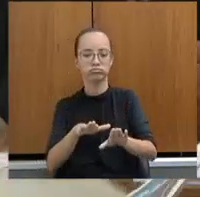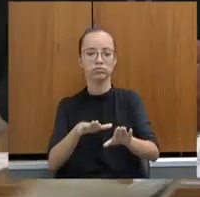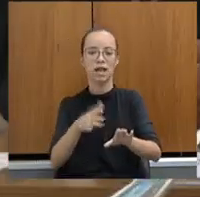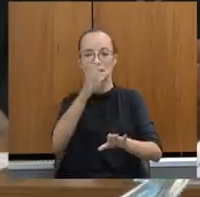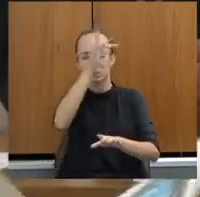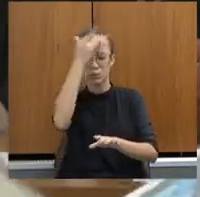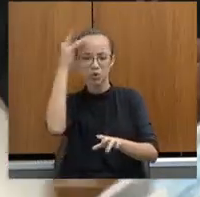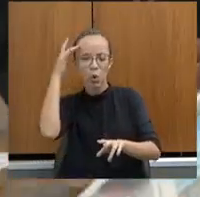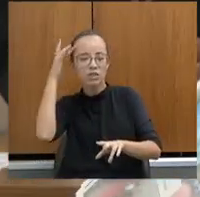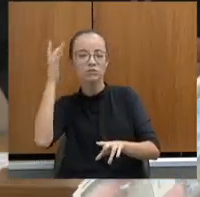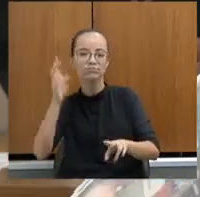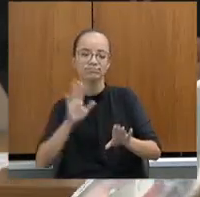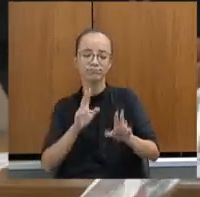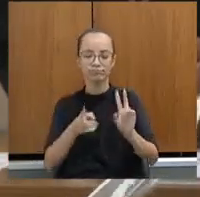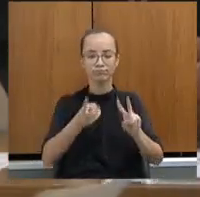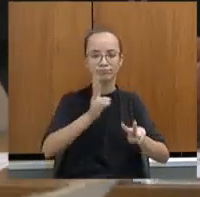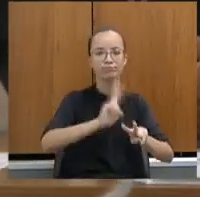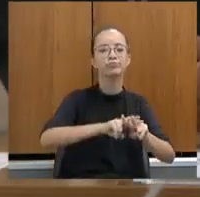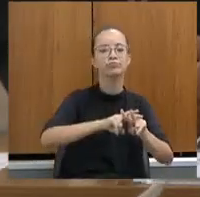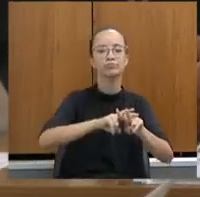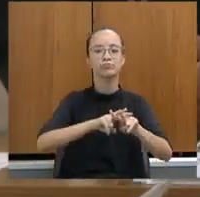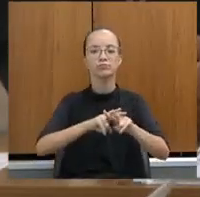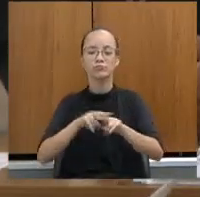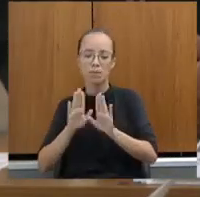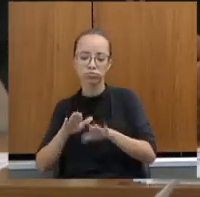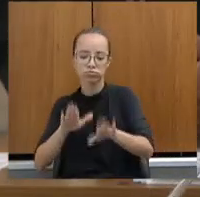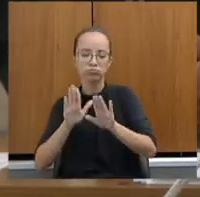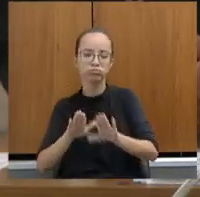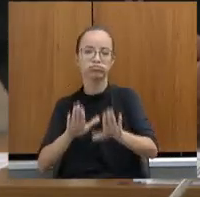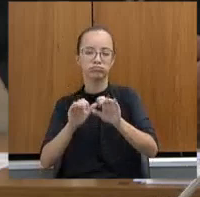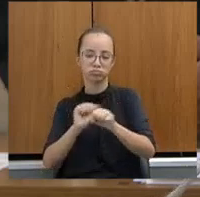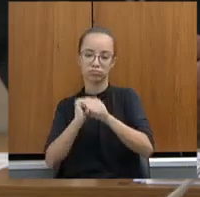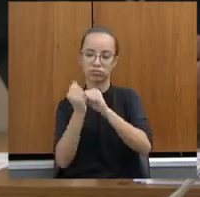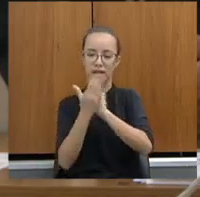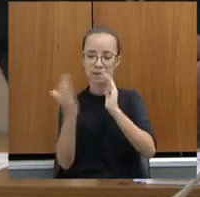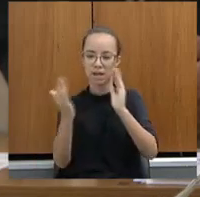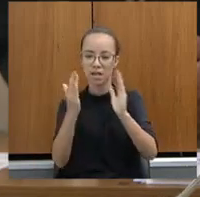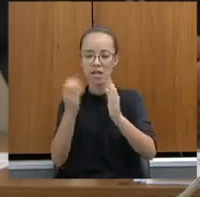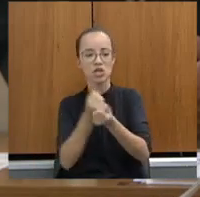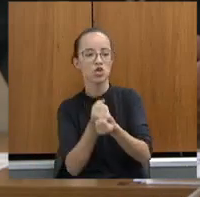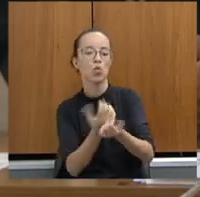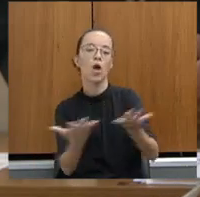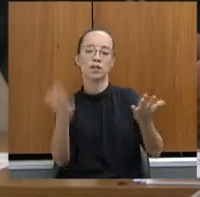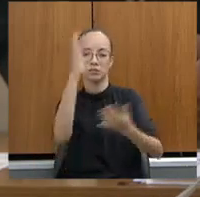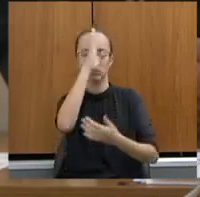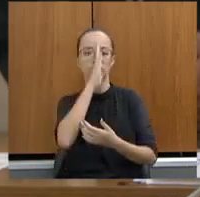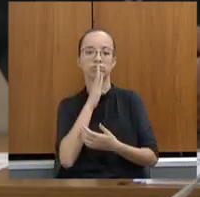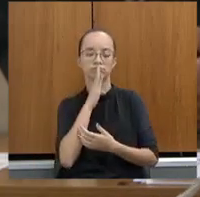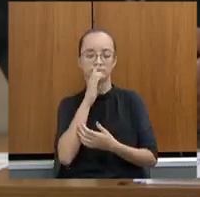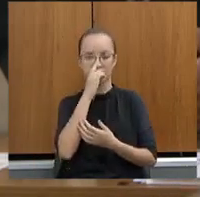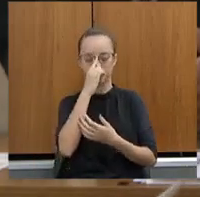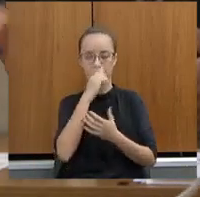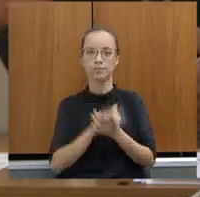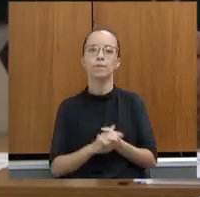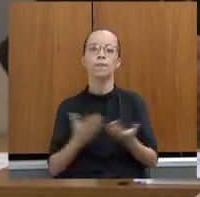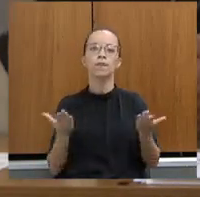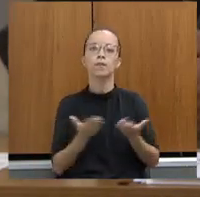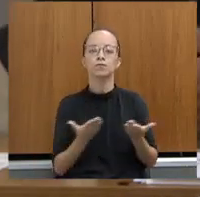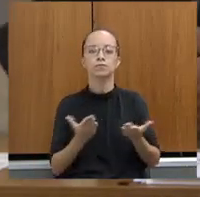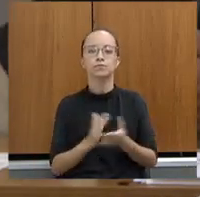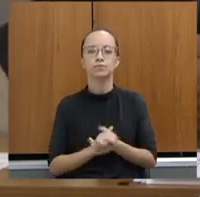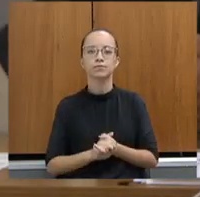máscaras que o sistema operacional produziu na época da pandemia e foram doadas gratuitamente. Pode passar. Hoje em dia,